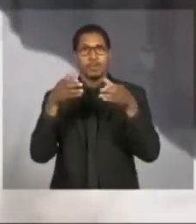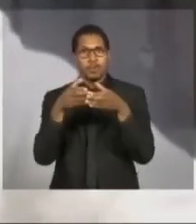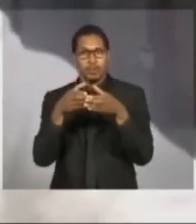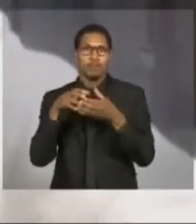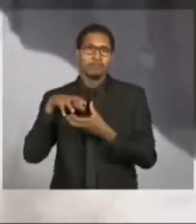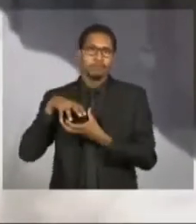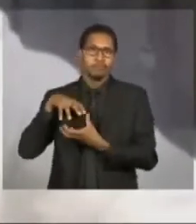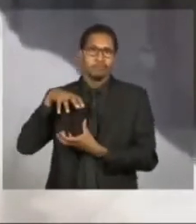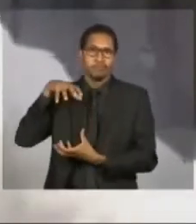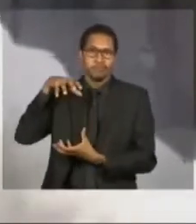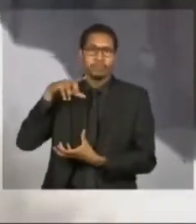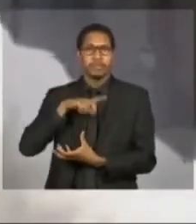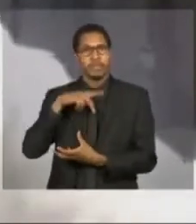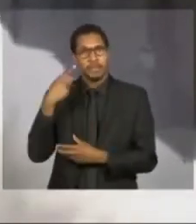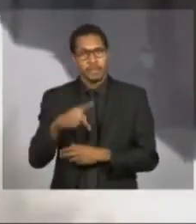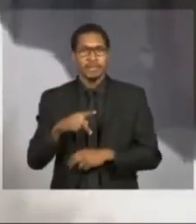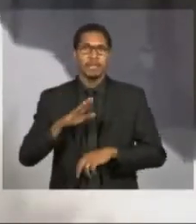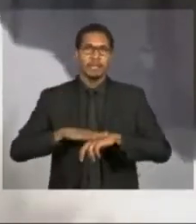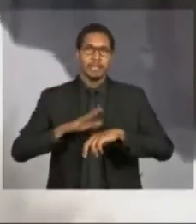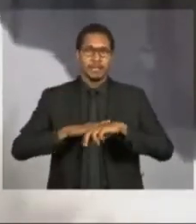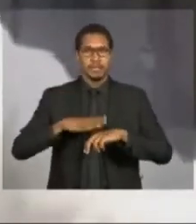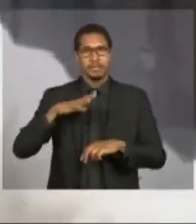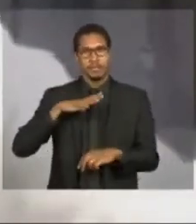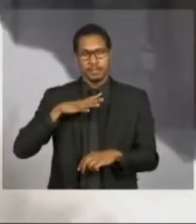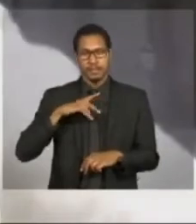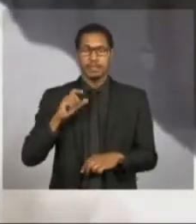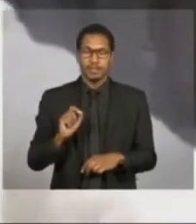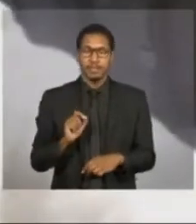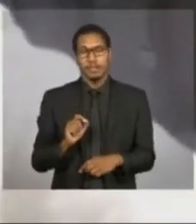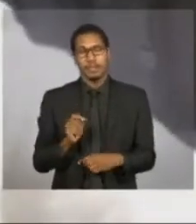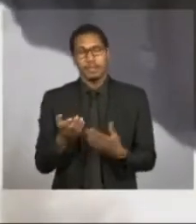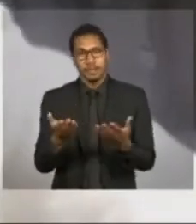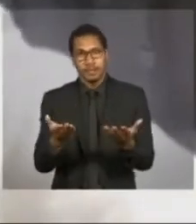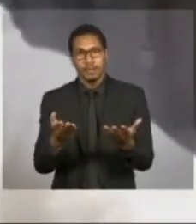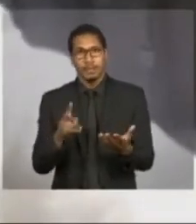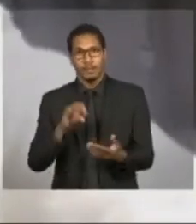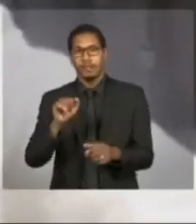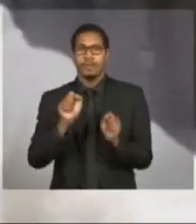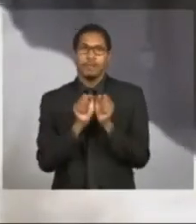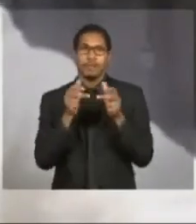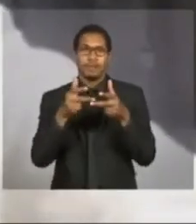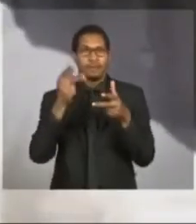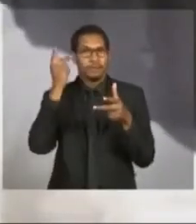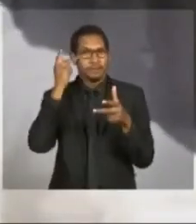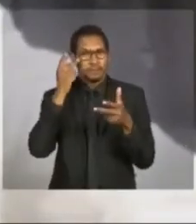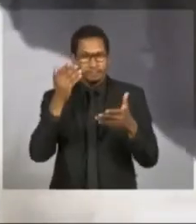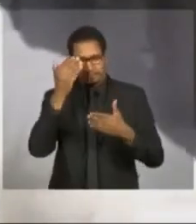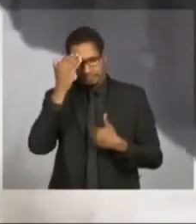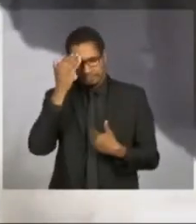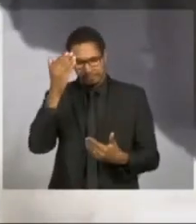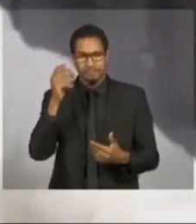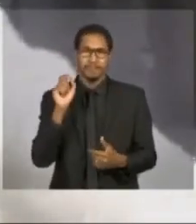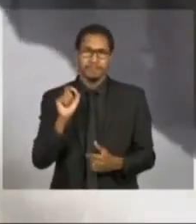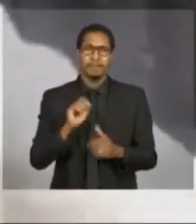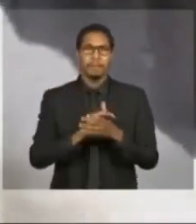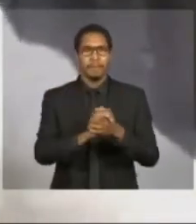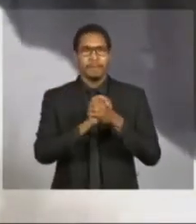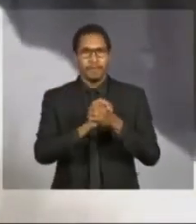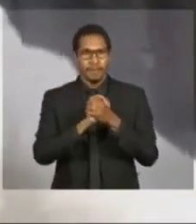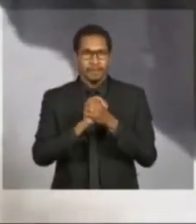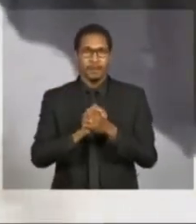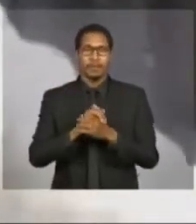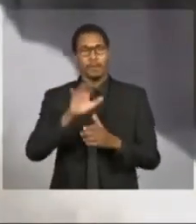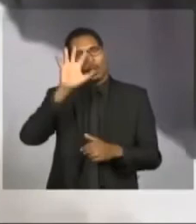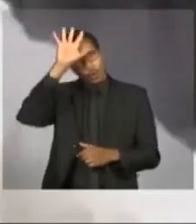Envelhecimento Ativo da Cidade de São Paulo, realizado aí na Câmara Municipal de São Paulo. Muito obrigado, então. Parabéns, Mário